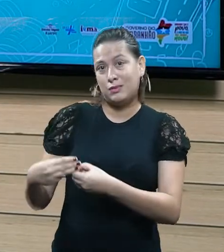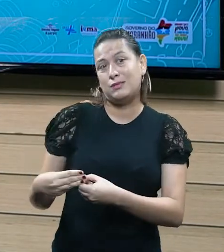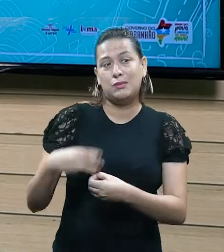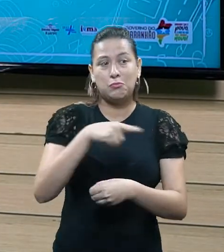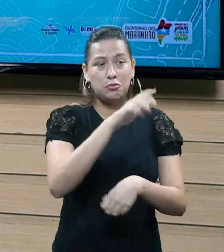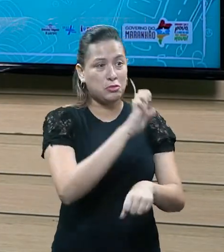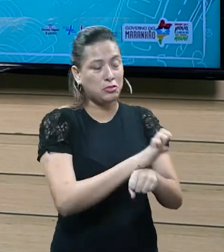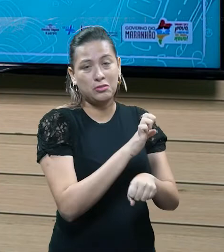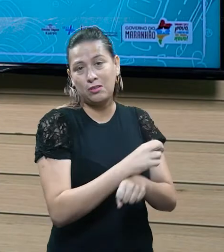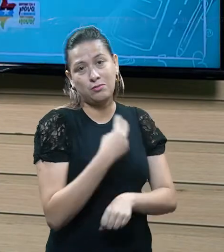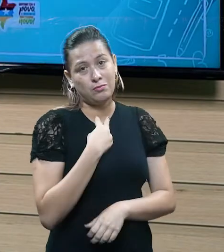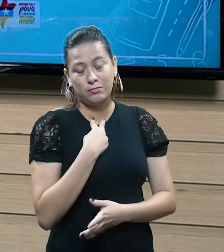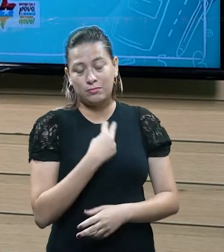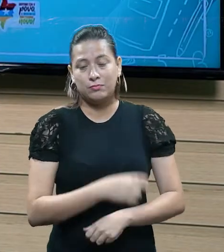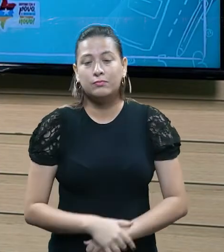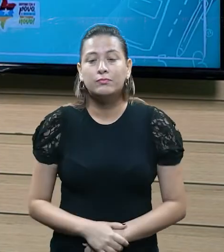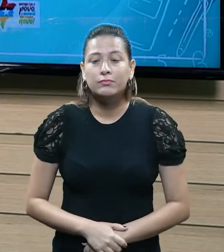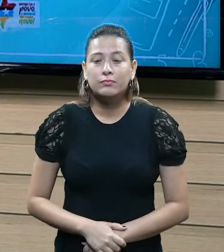federativos, tá ok?